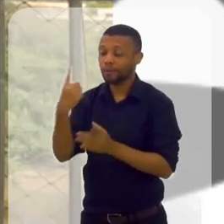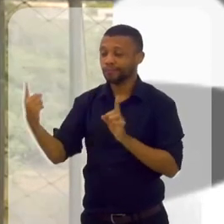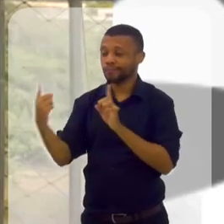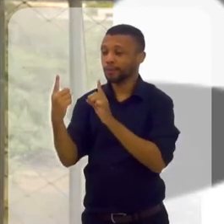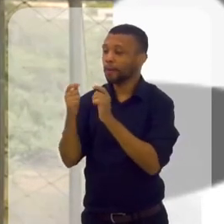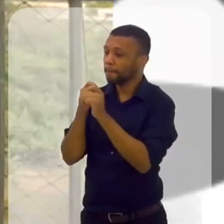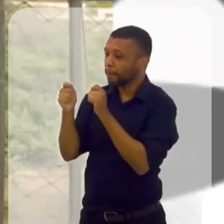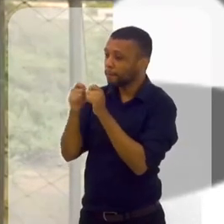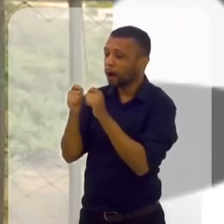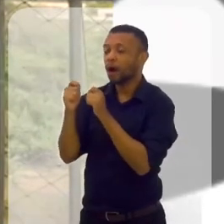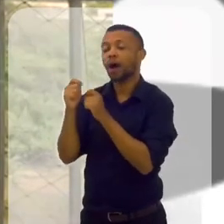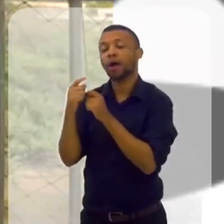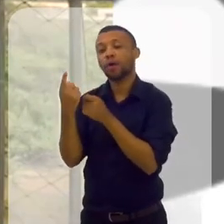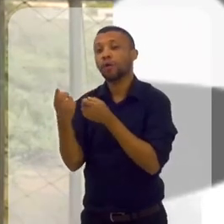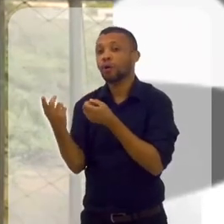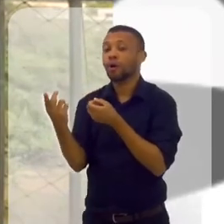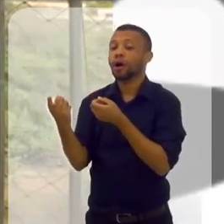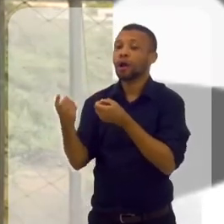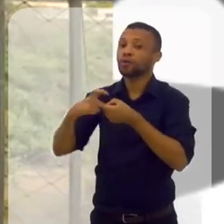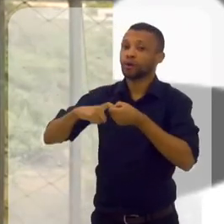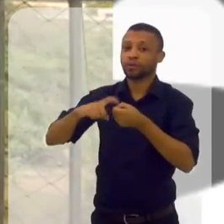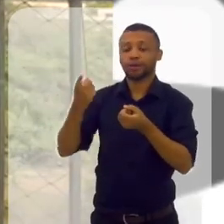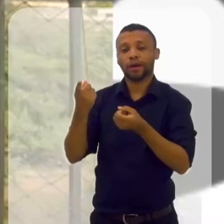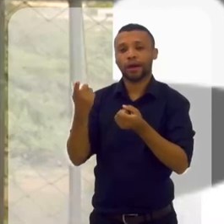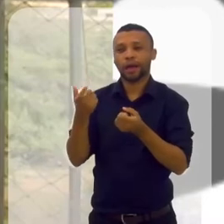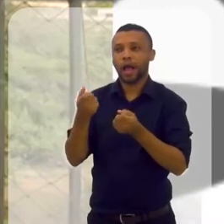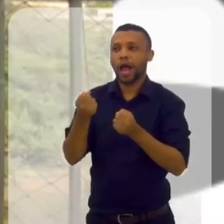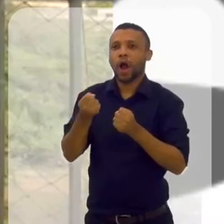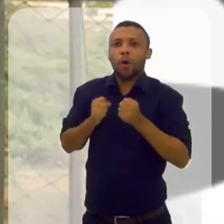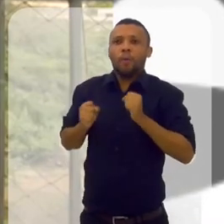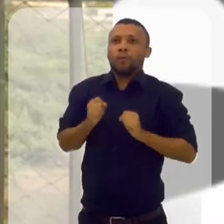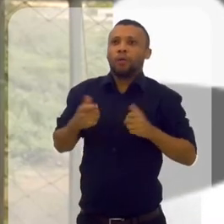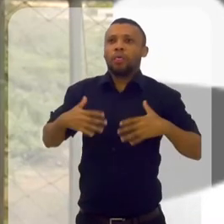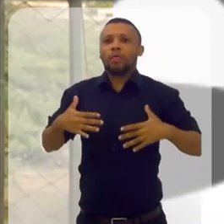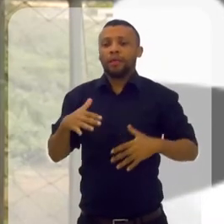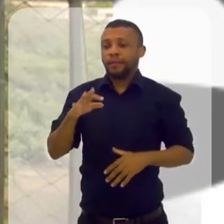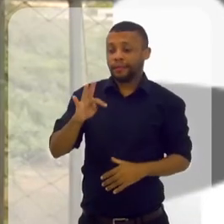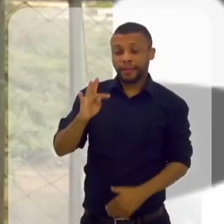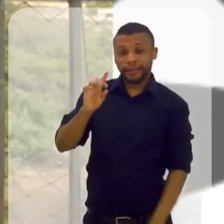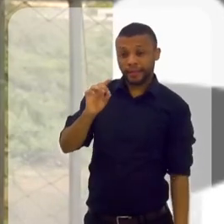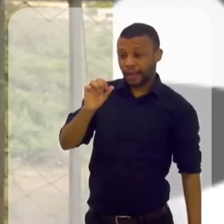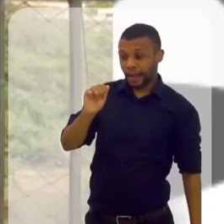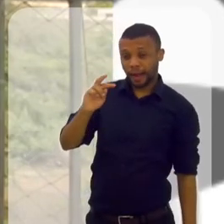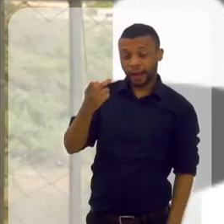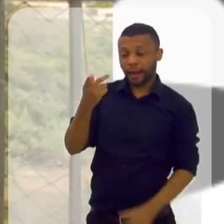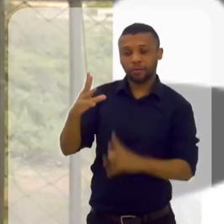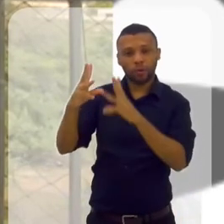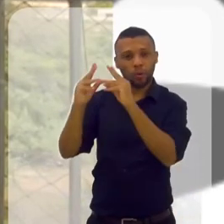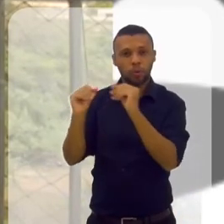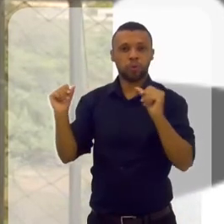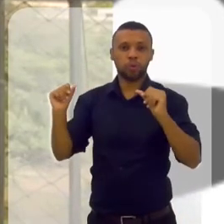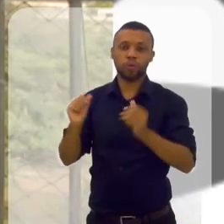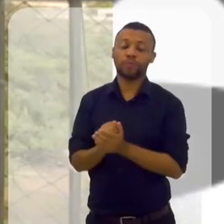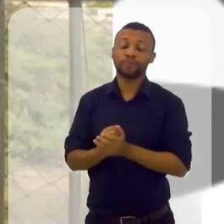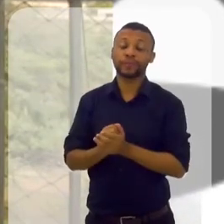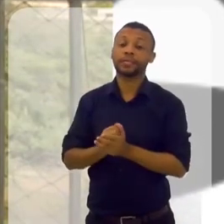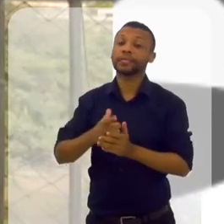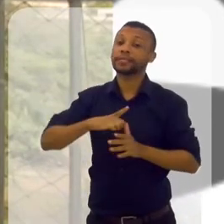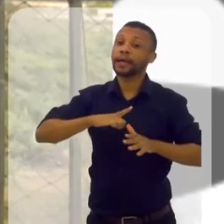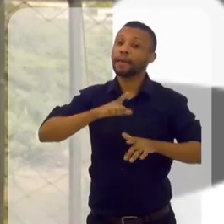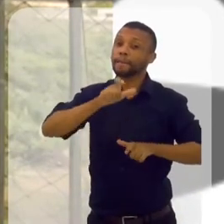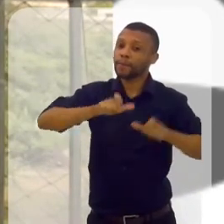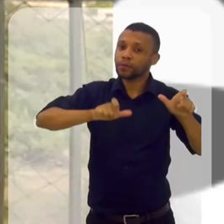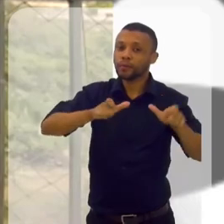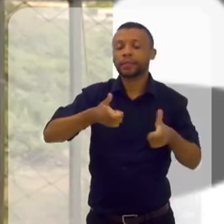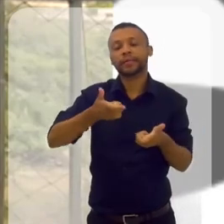sessão e um retorno e me livrei da compulsão e do TDAH. E tem pessoas que têm que ir mais devagar, ela prefere ir um